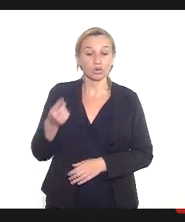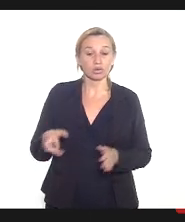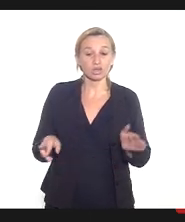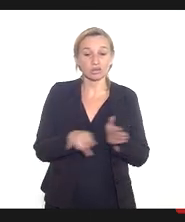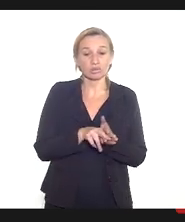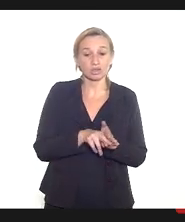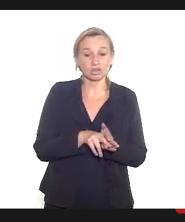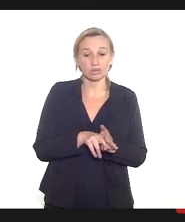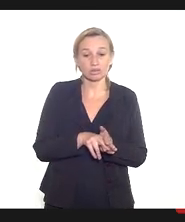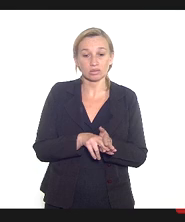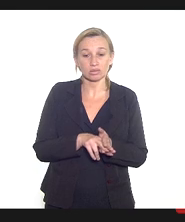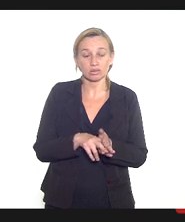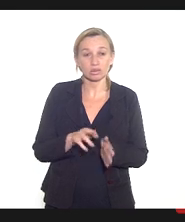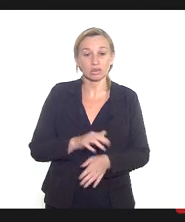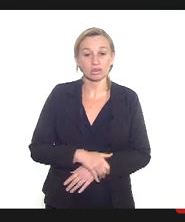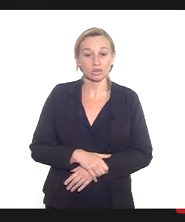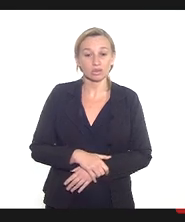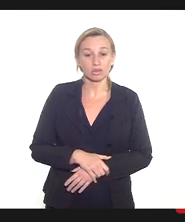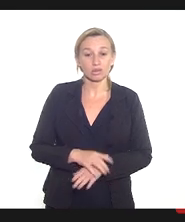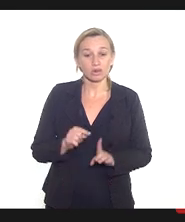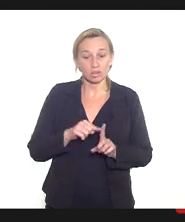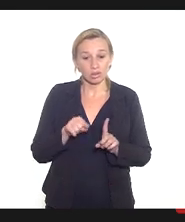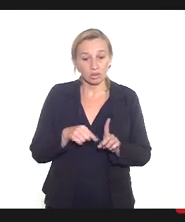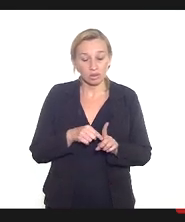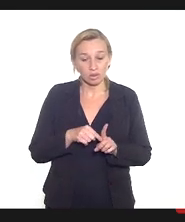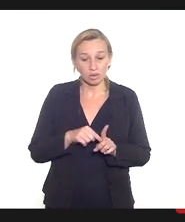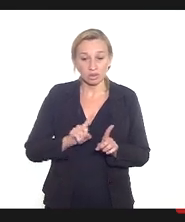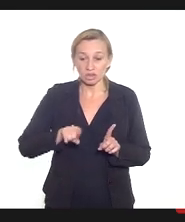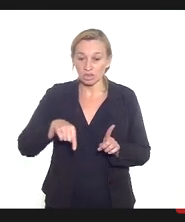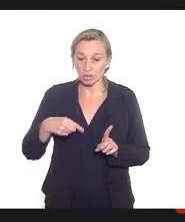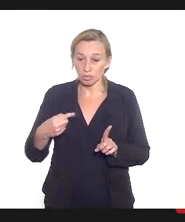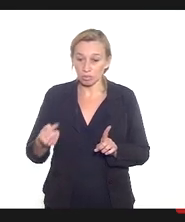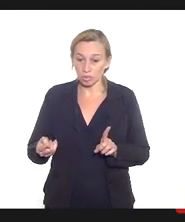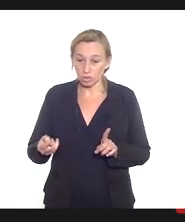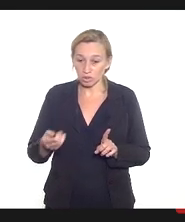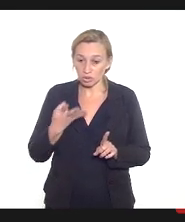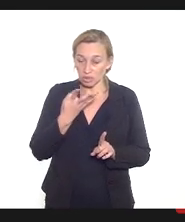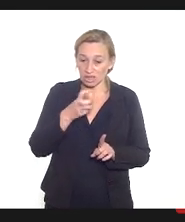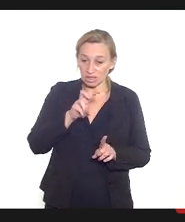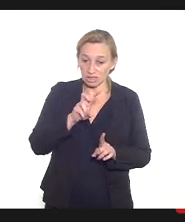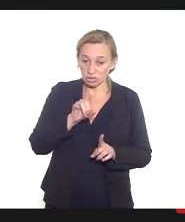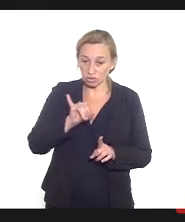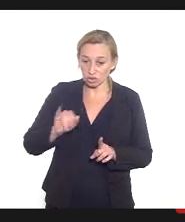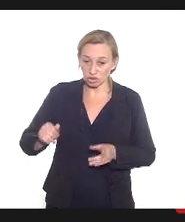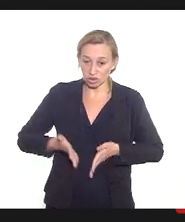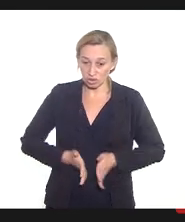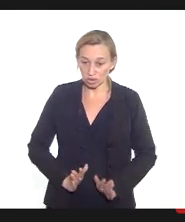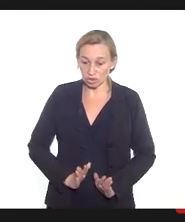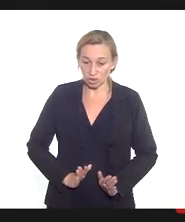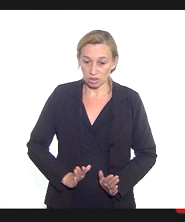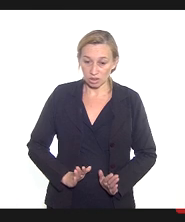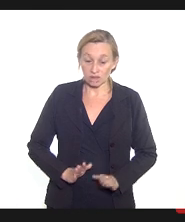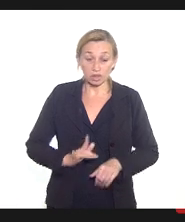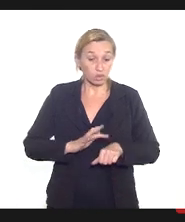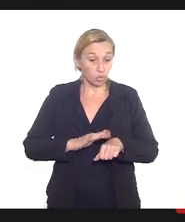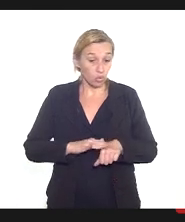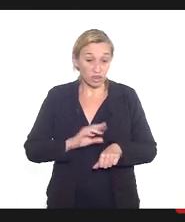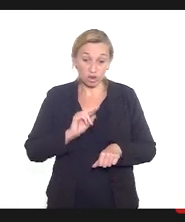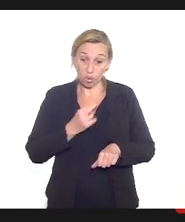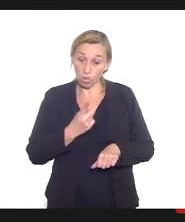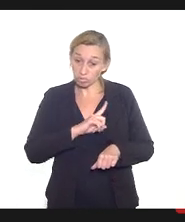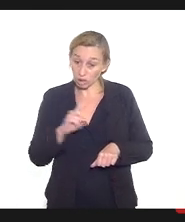fala o seguinte é gestante puérpera com e sem comorbidade então